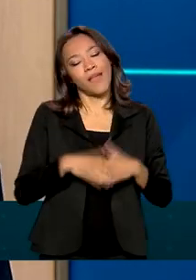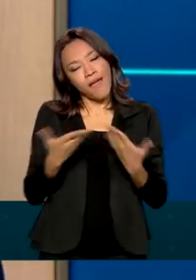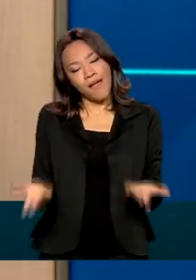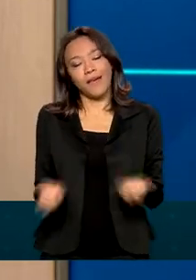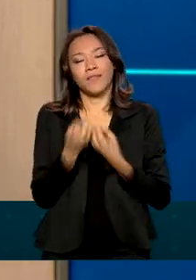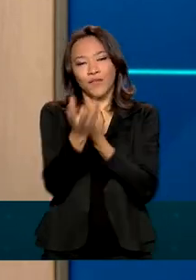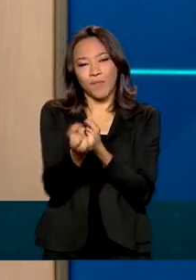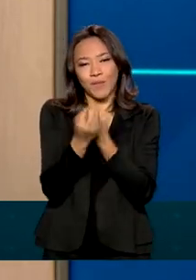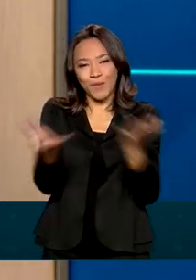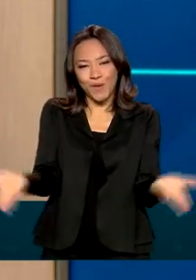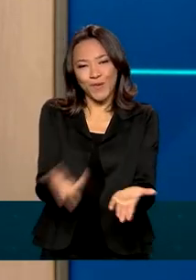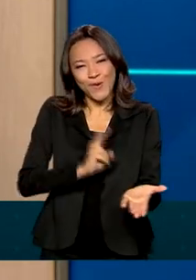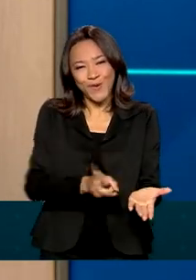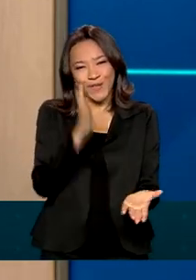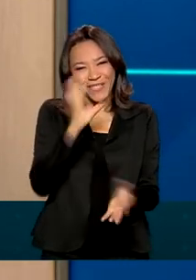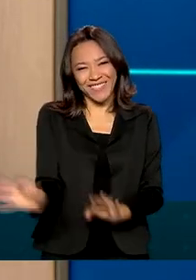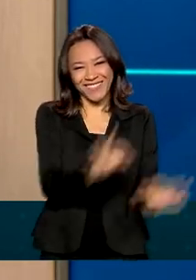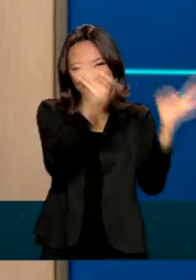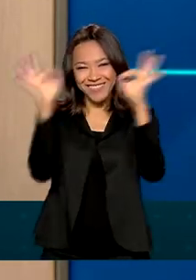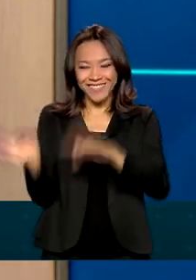informação que nós tínhamos para hoje. Continue conosco e tenha um ótimo dia.